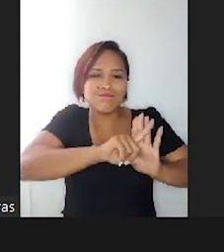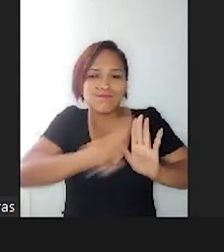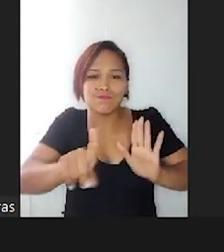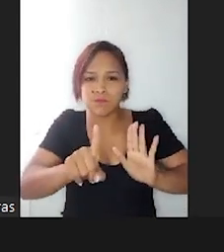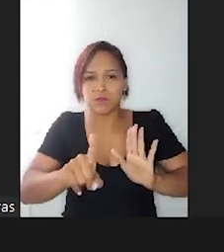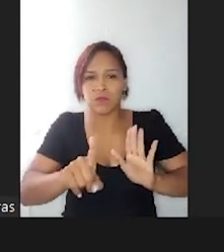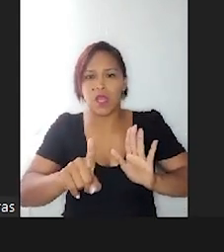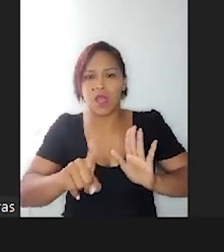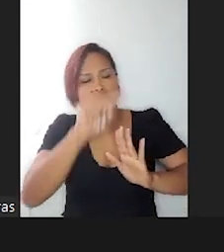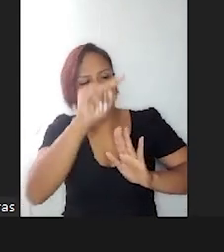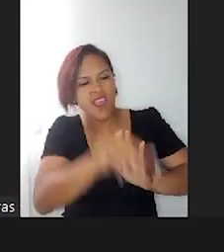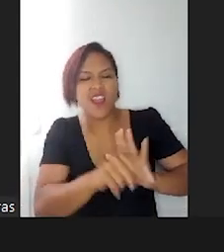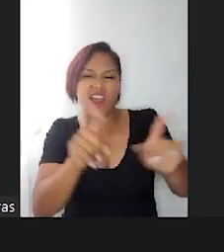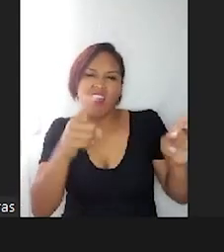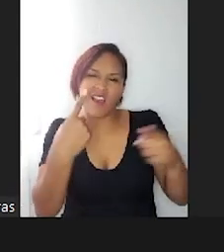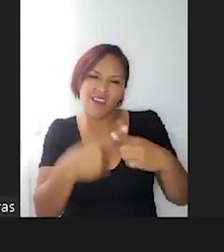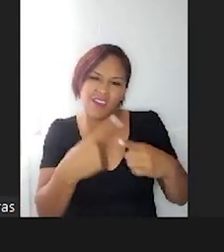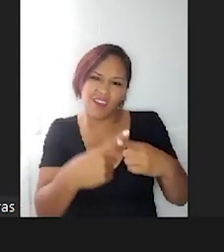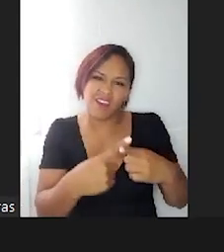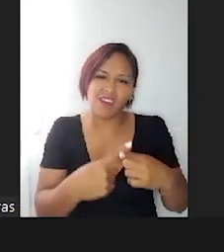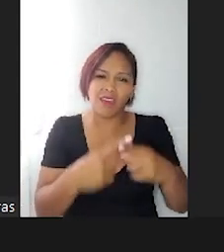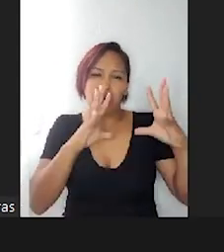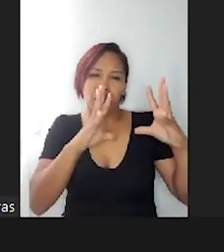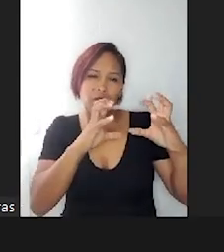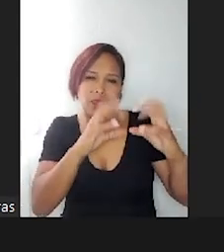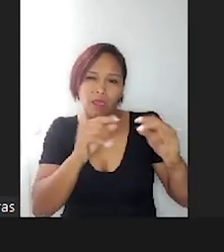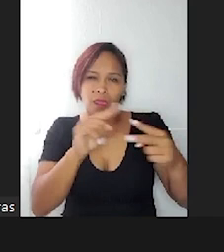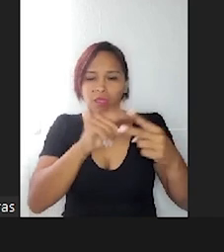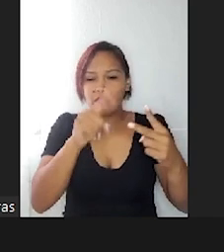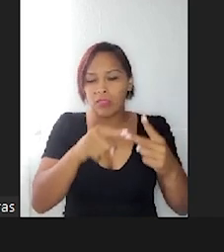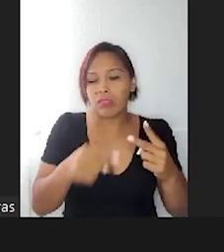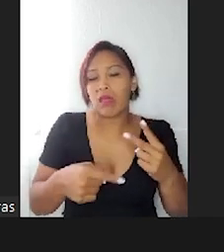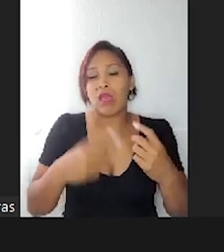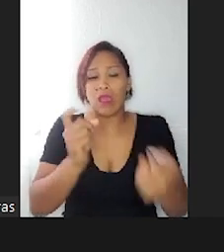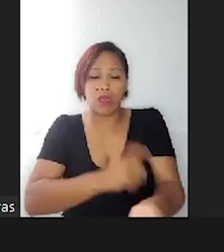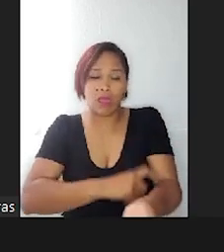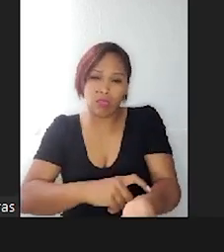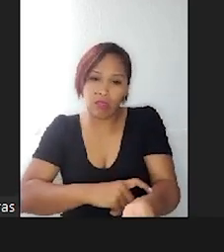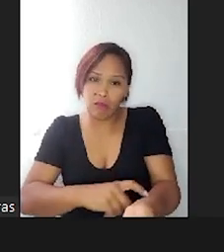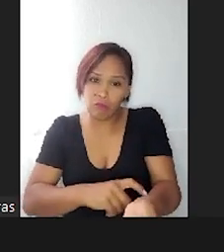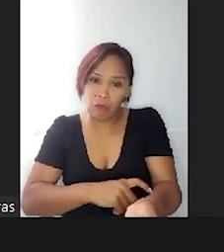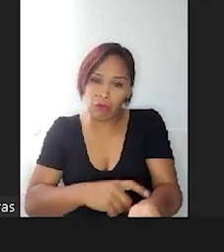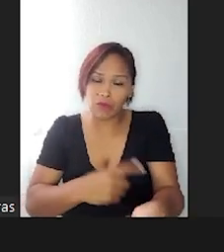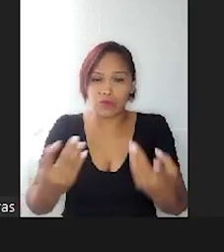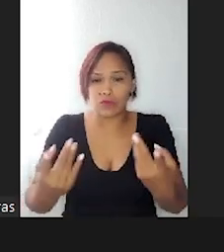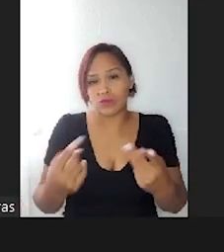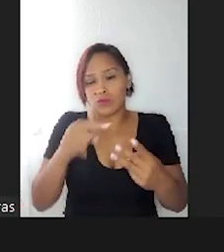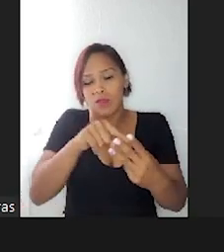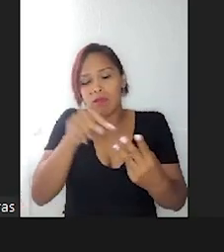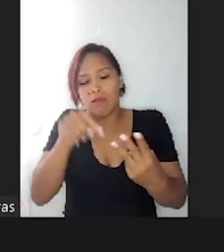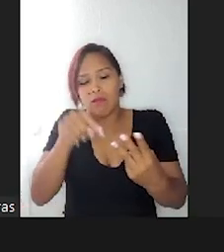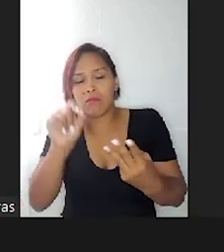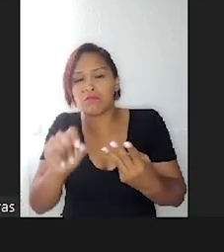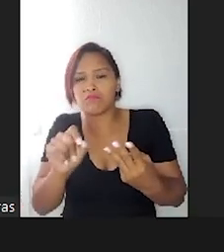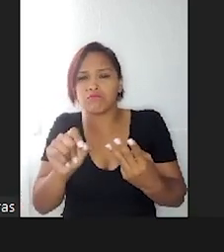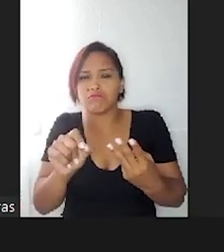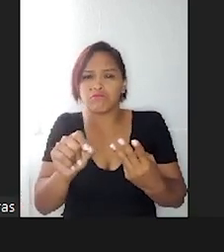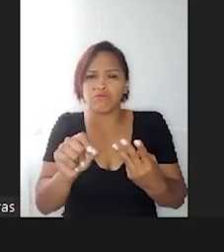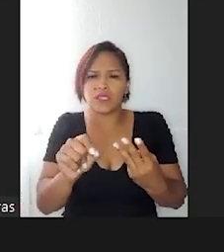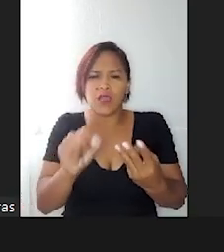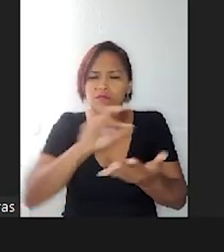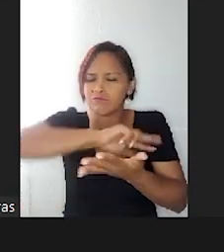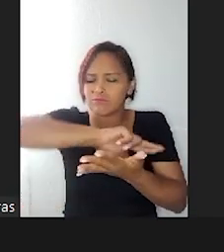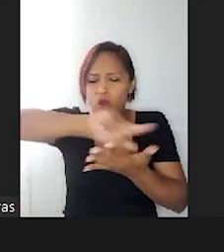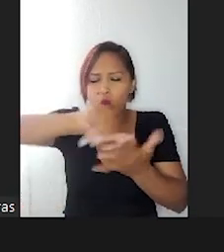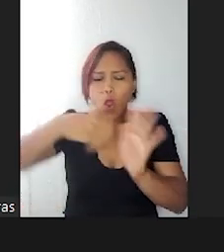briguento, ah, é agressivo, ah, é... quantas coisas a gente coloca